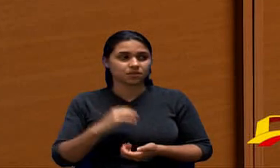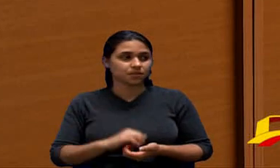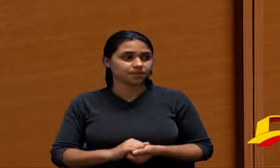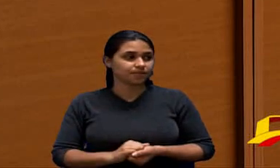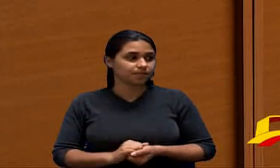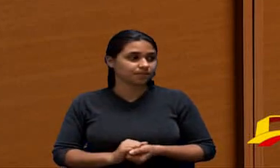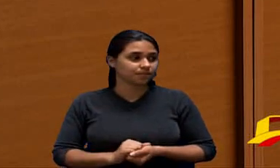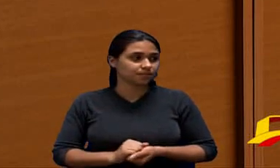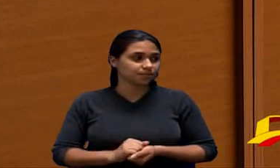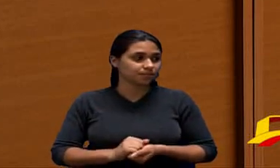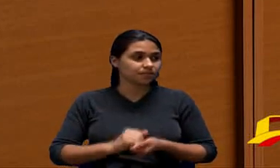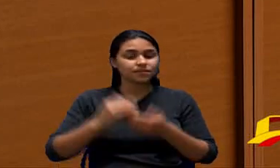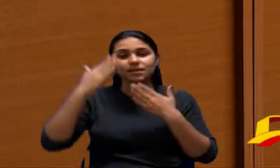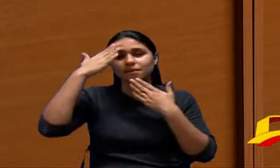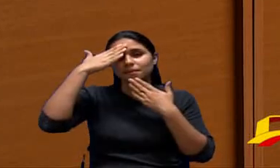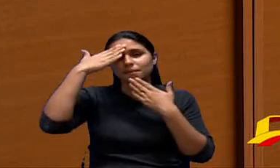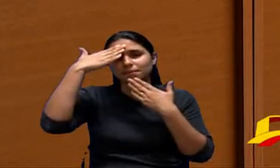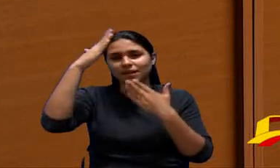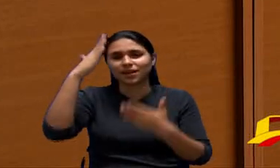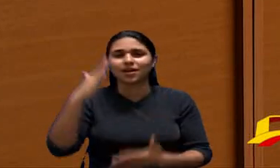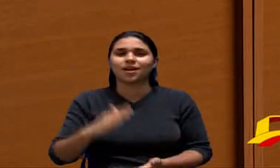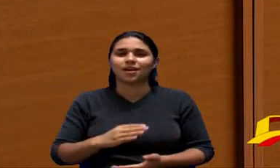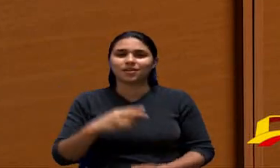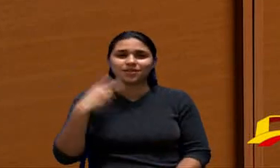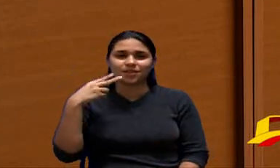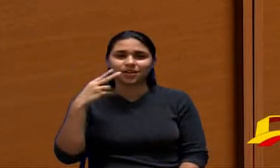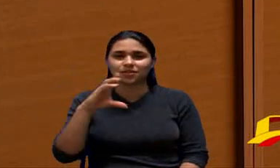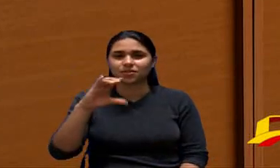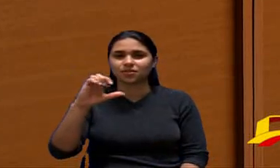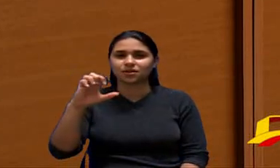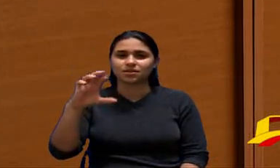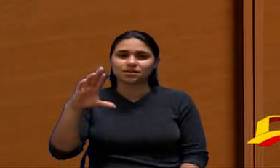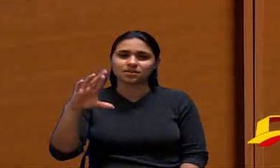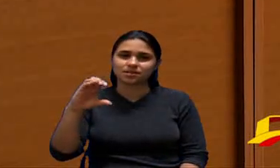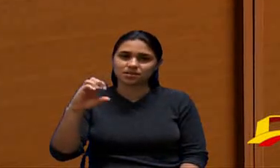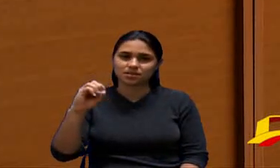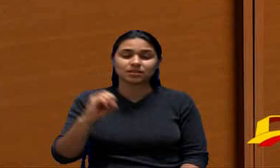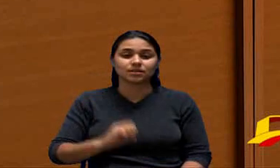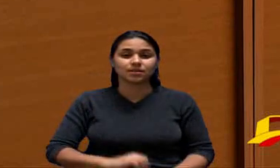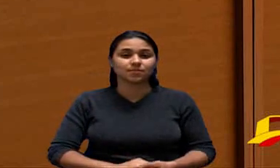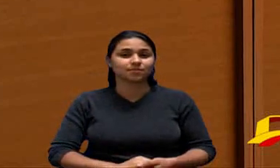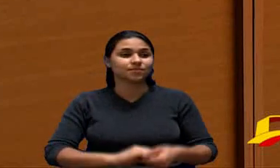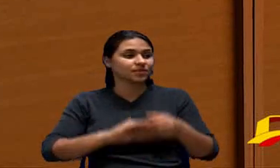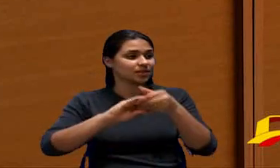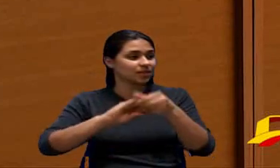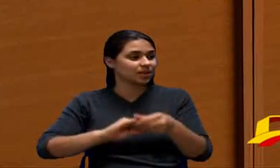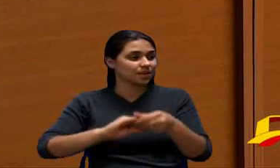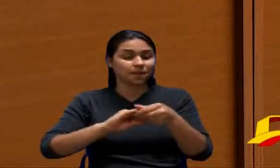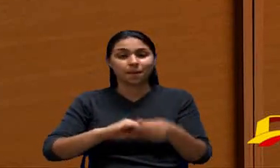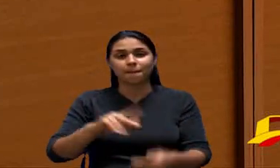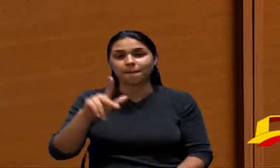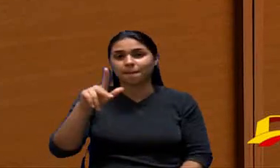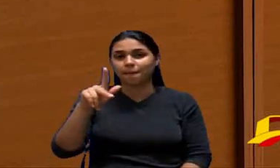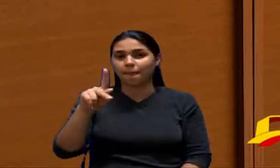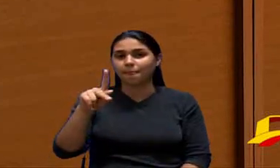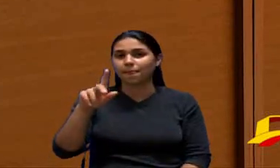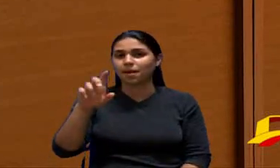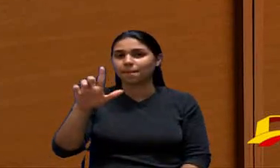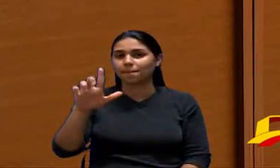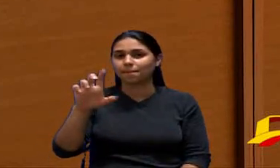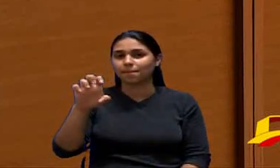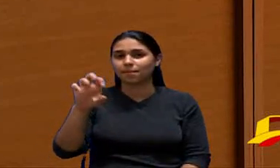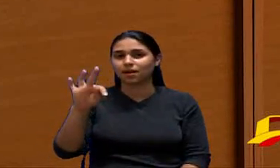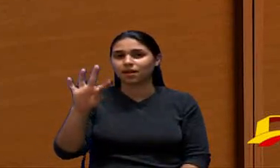obrigado vereador Cícero João é cumprimentar que eu falei o Pretel que está aqui na frente também o frentista